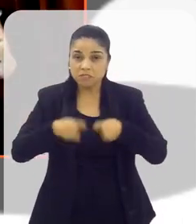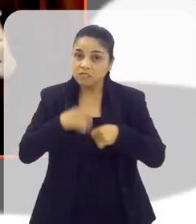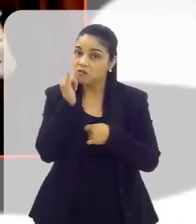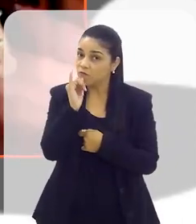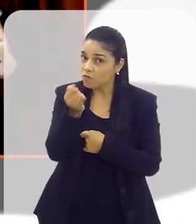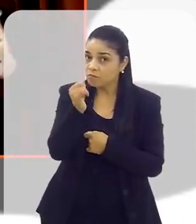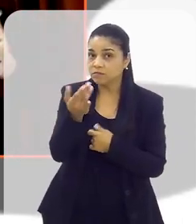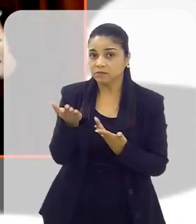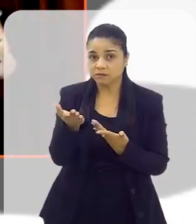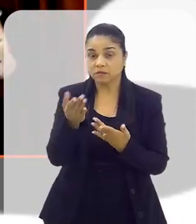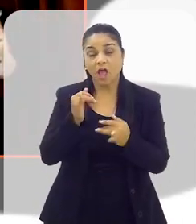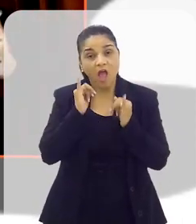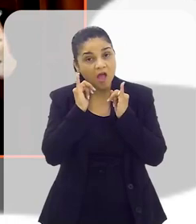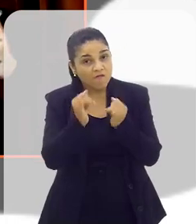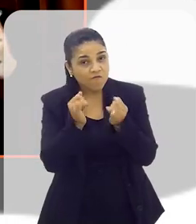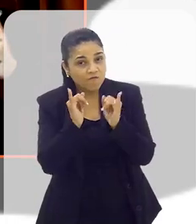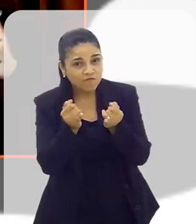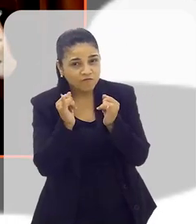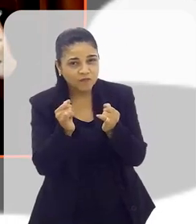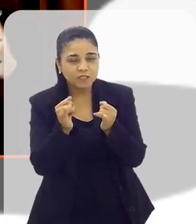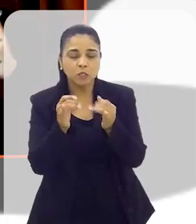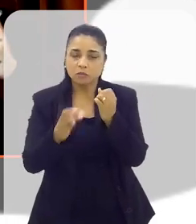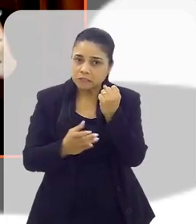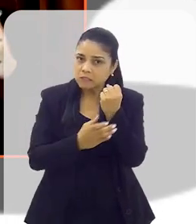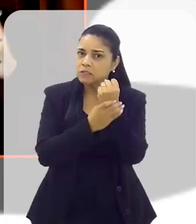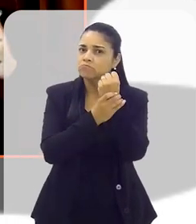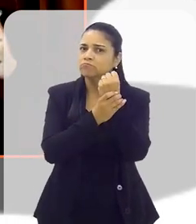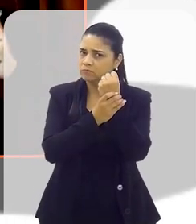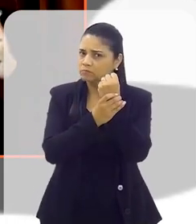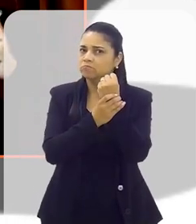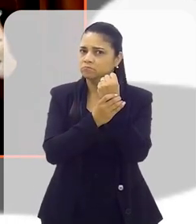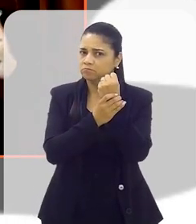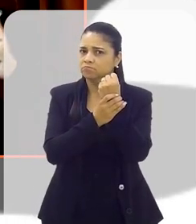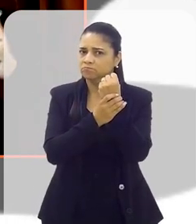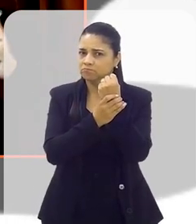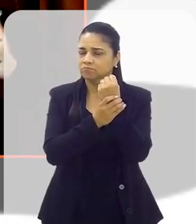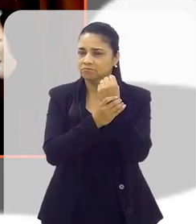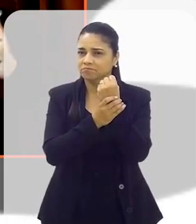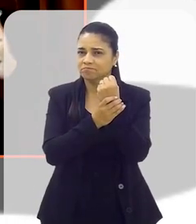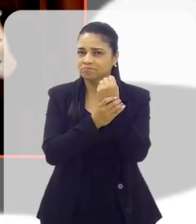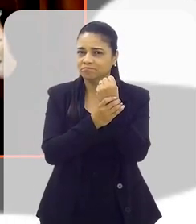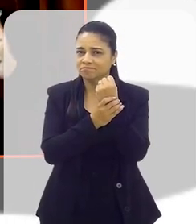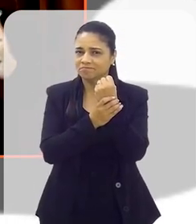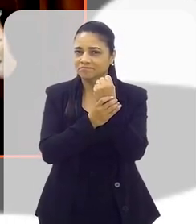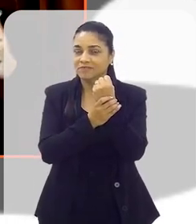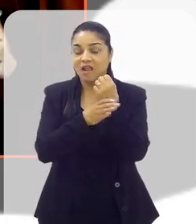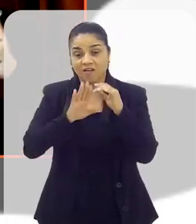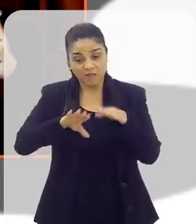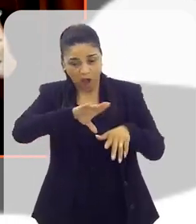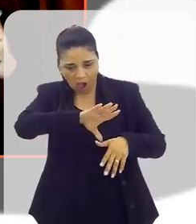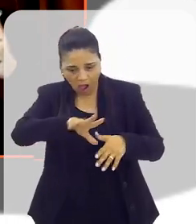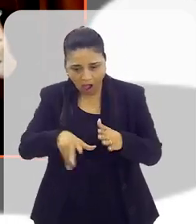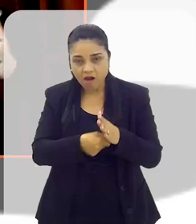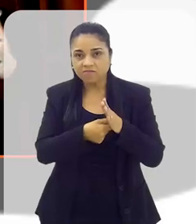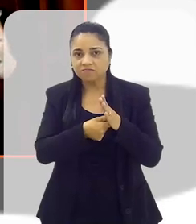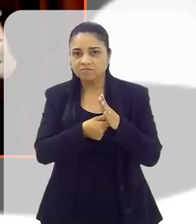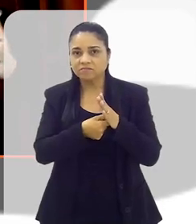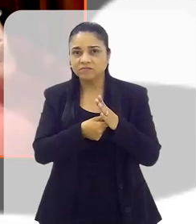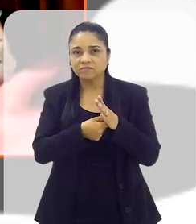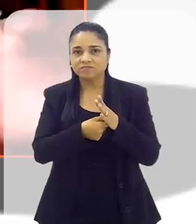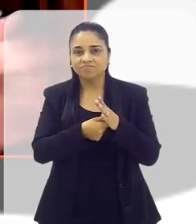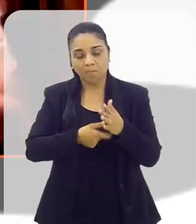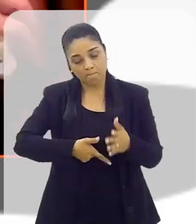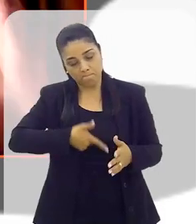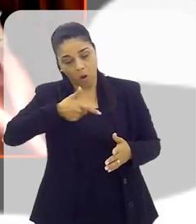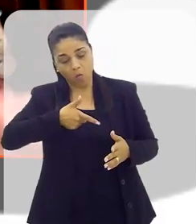alguma informação. Porque a informação, Cláudio, ela faz parte da segurança também. Sim. Às vezes, você acaba sendo assaltado